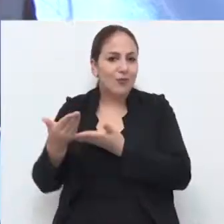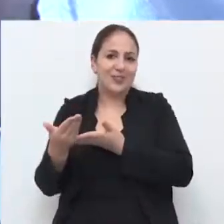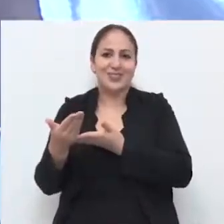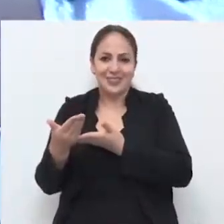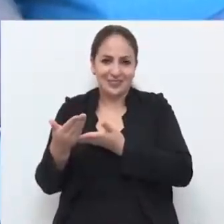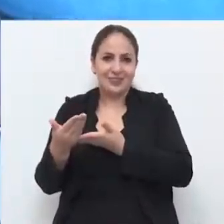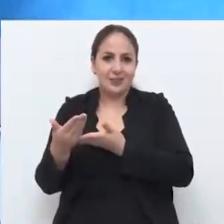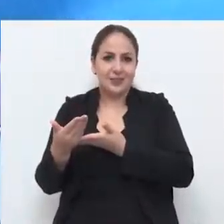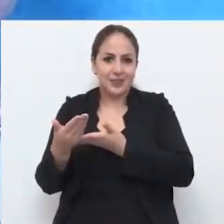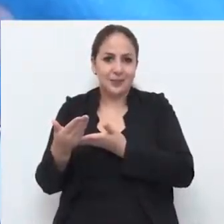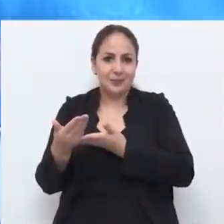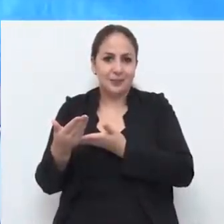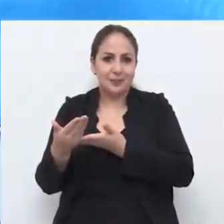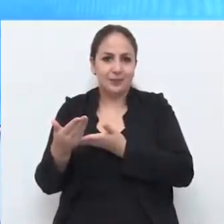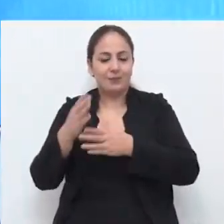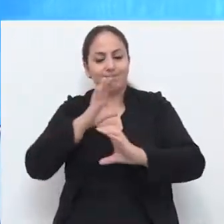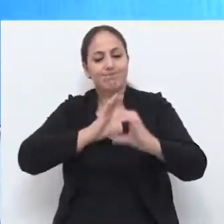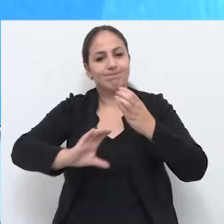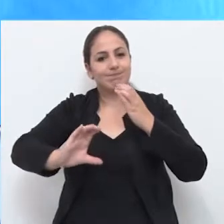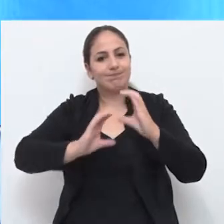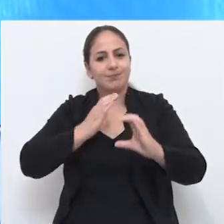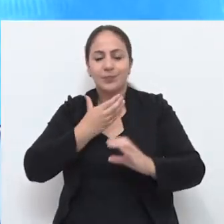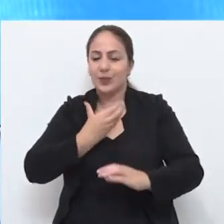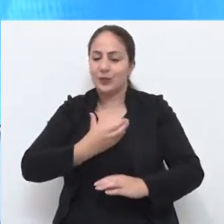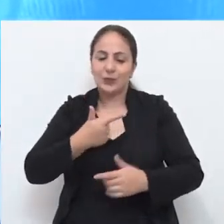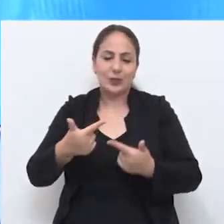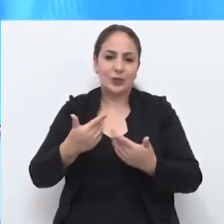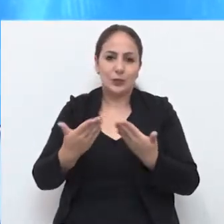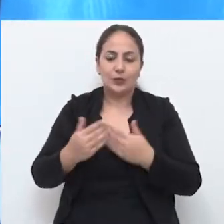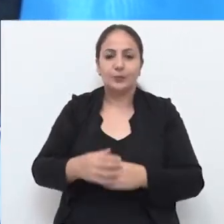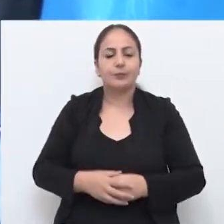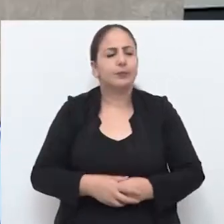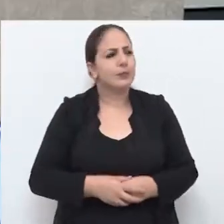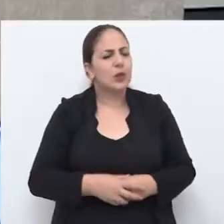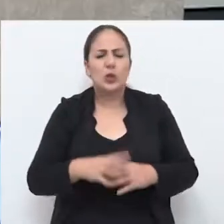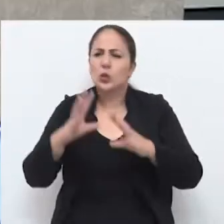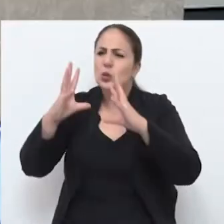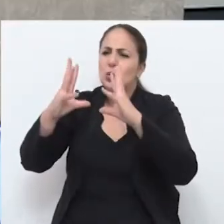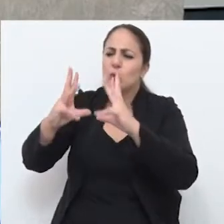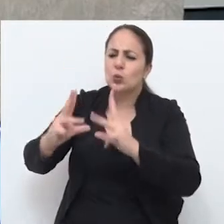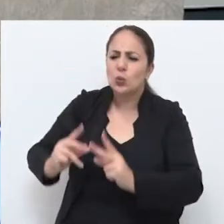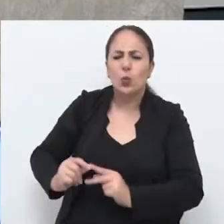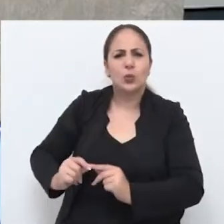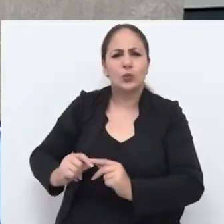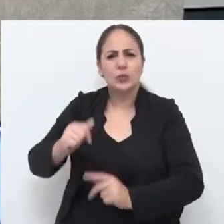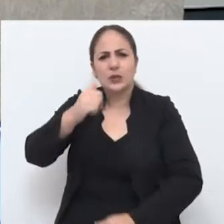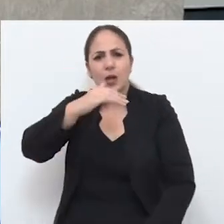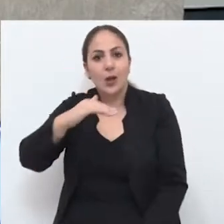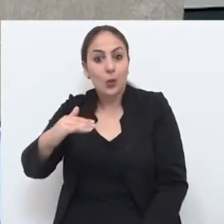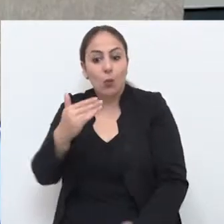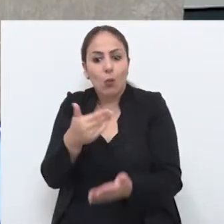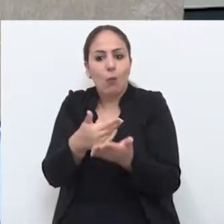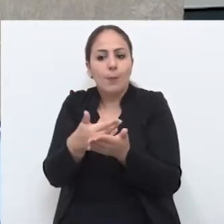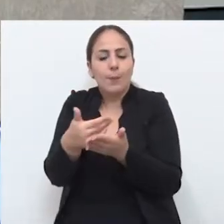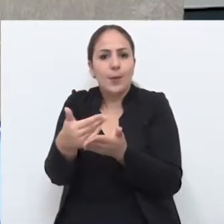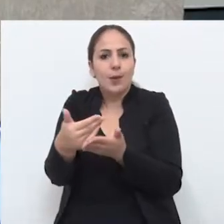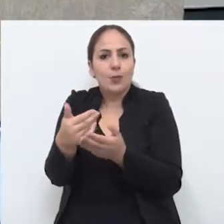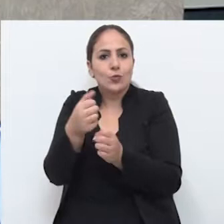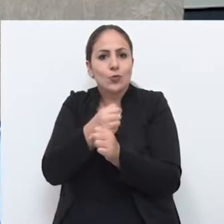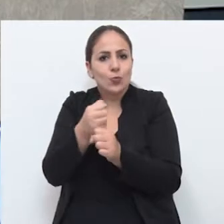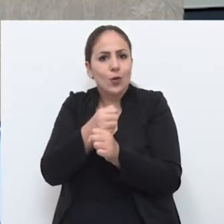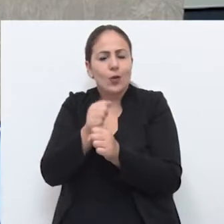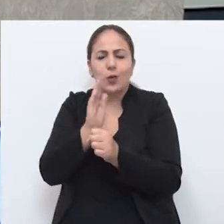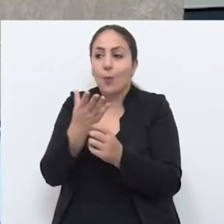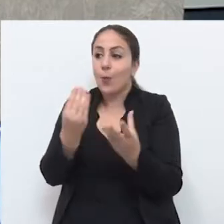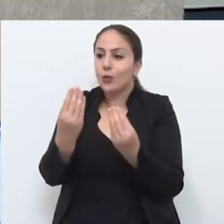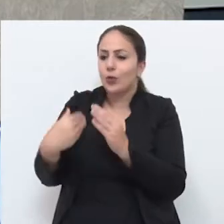envolvidas na cantata. Sem dúvida nenhuma. Entre os estudantes, eles já no início do ano,